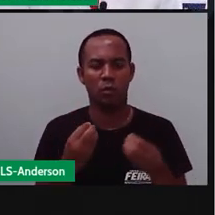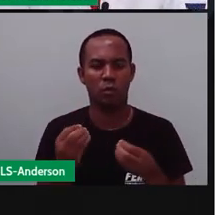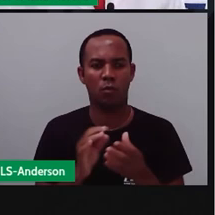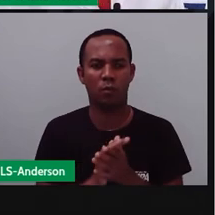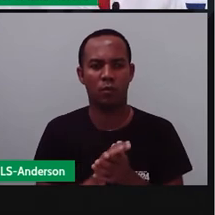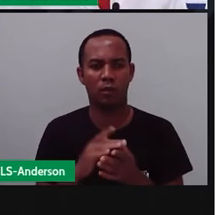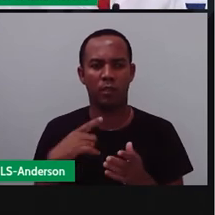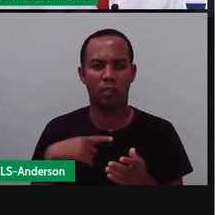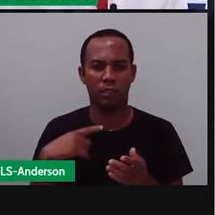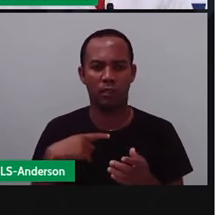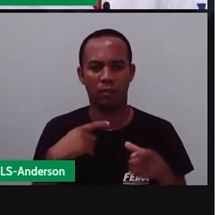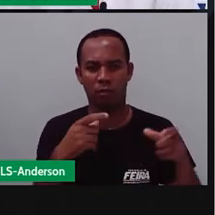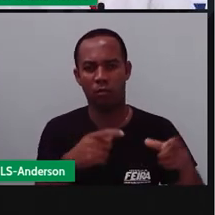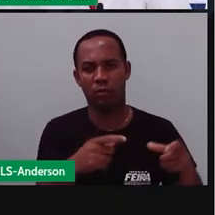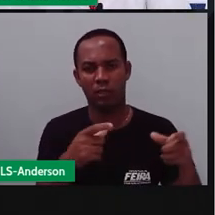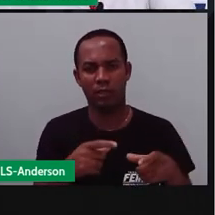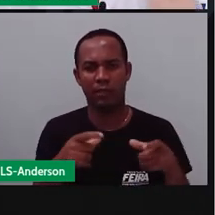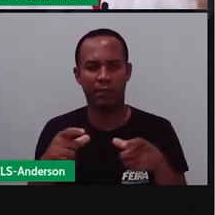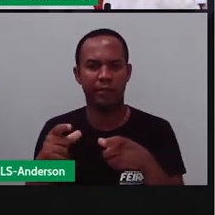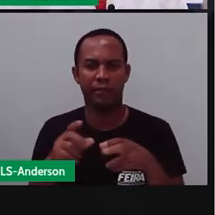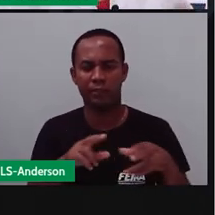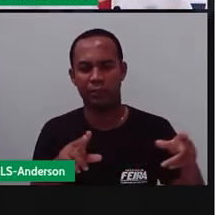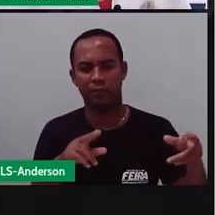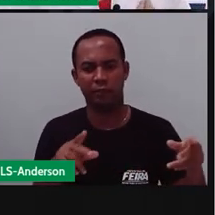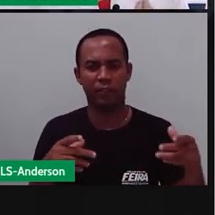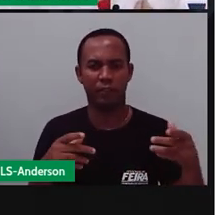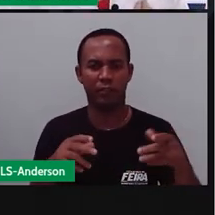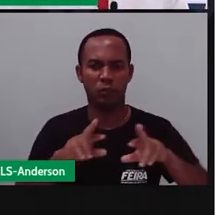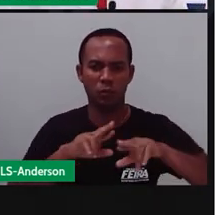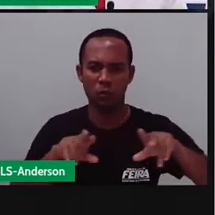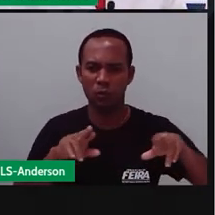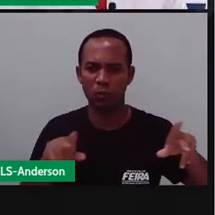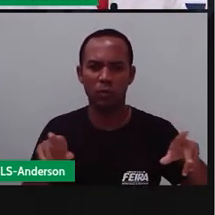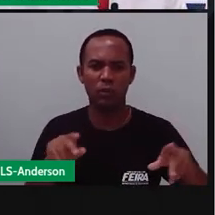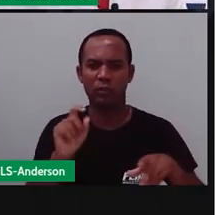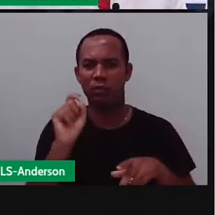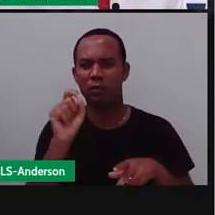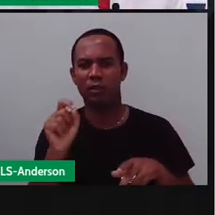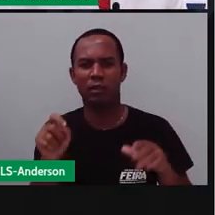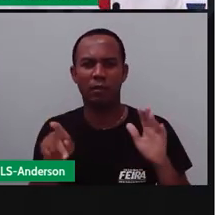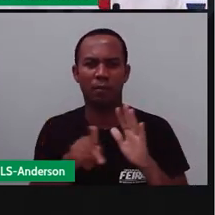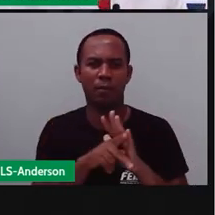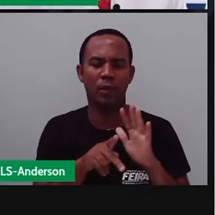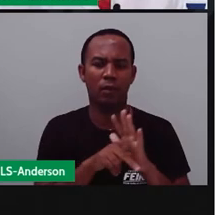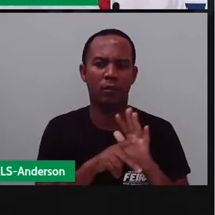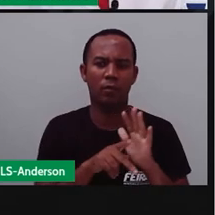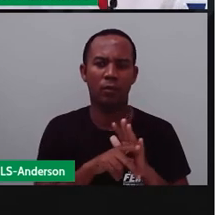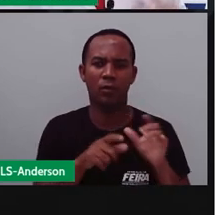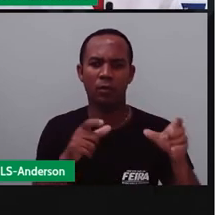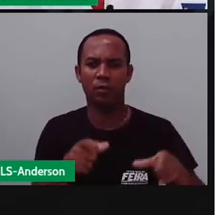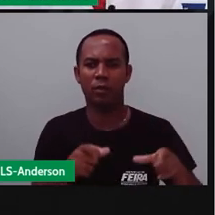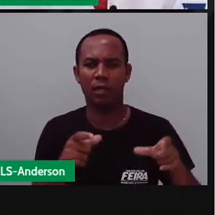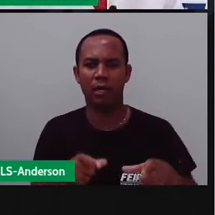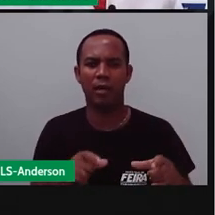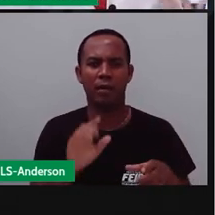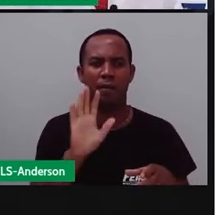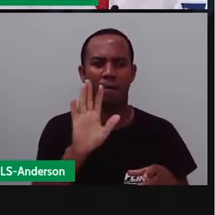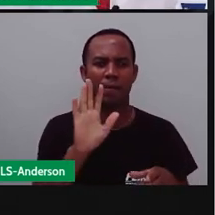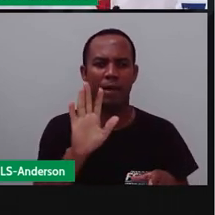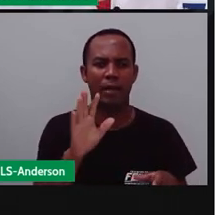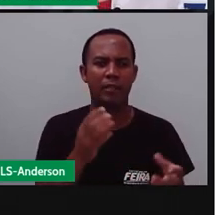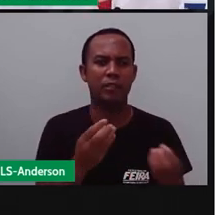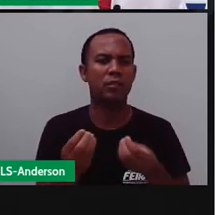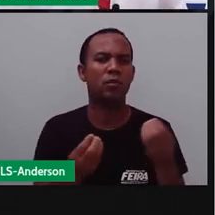E que vão existir regiões no Nordeste que todas essas coisas aí, né, vão fazer parte da tradição daquele lugar. mas vão